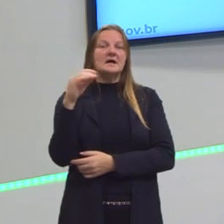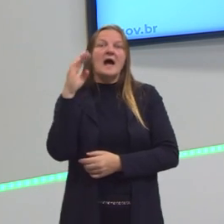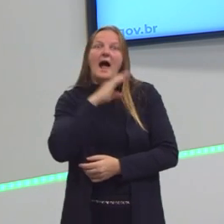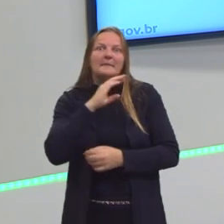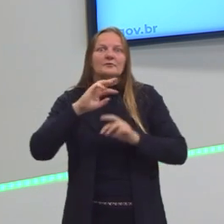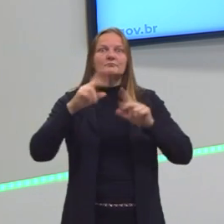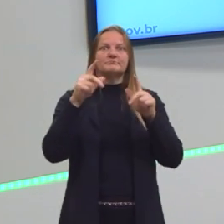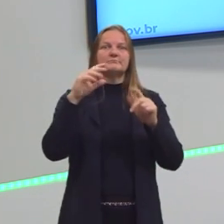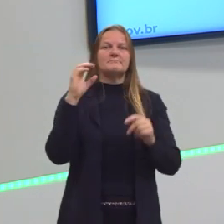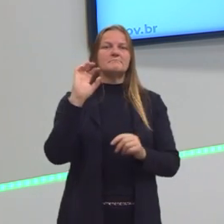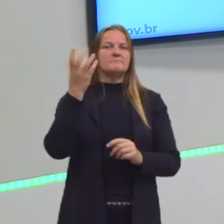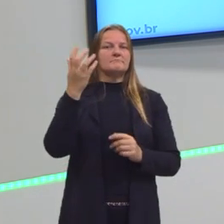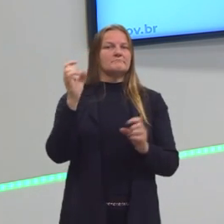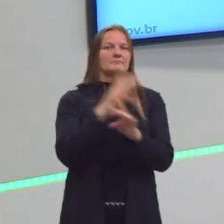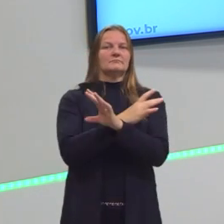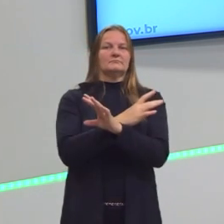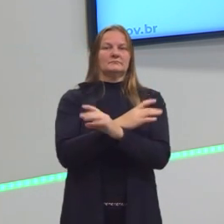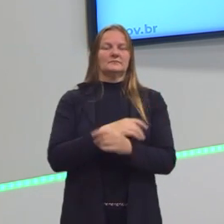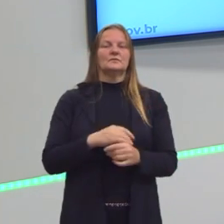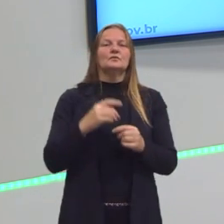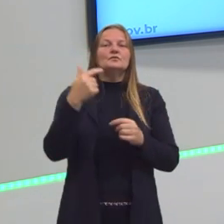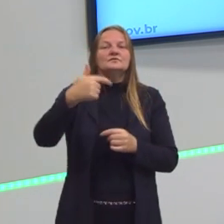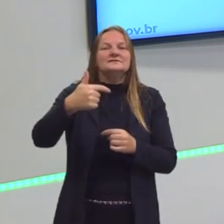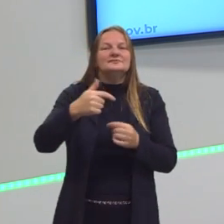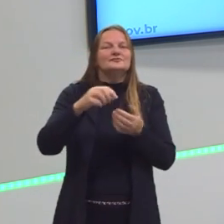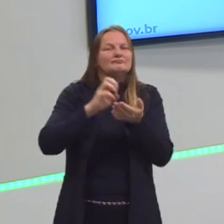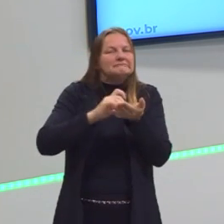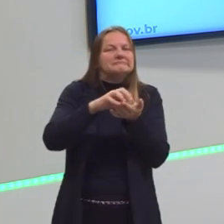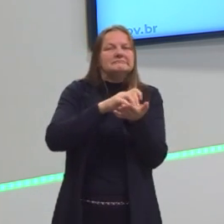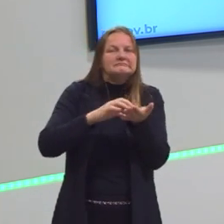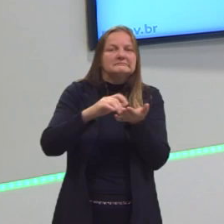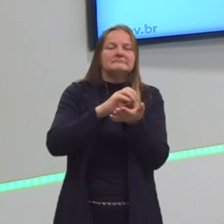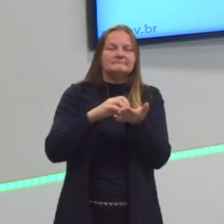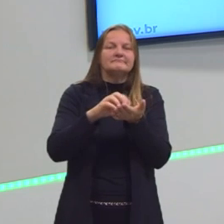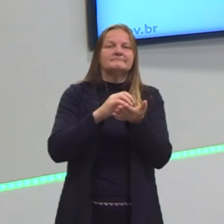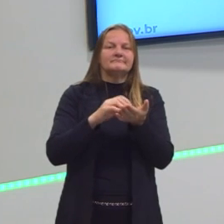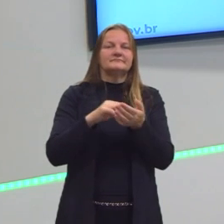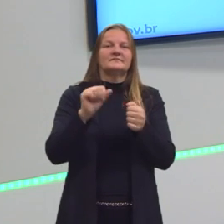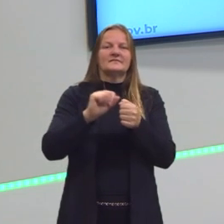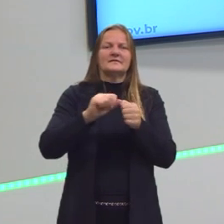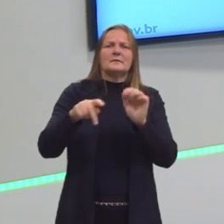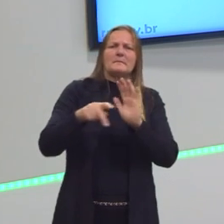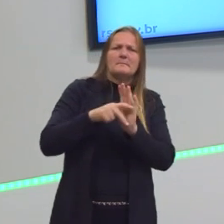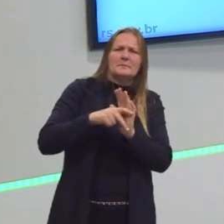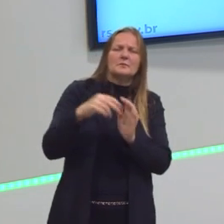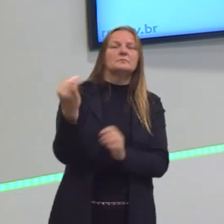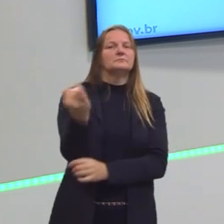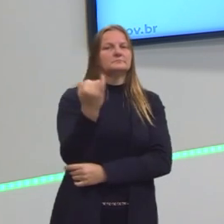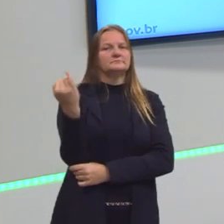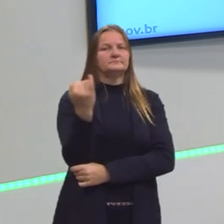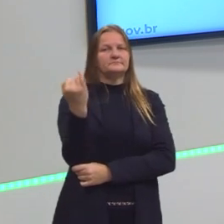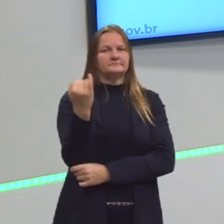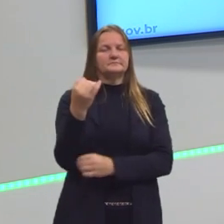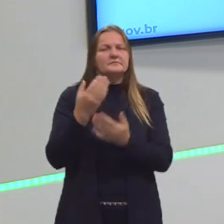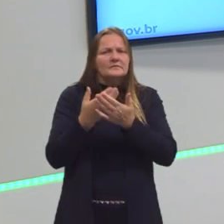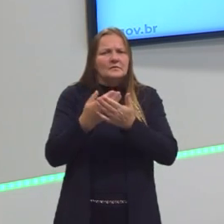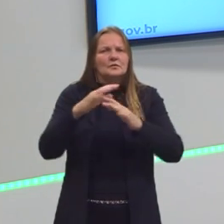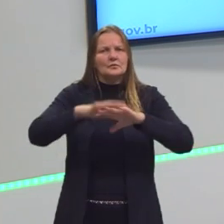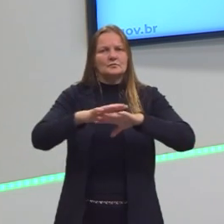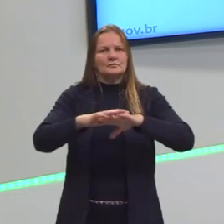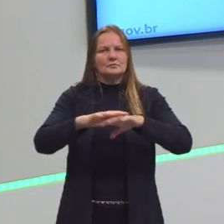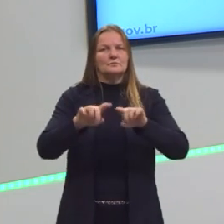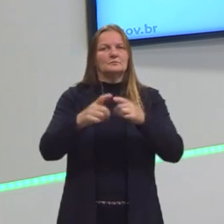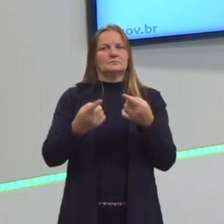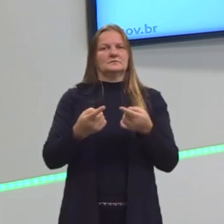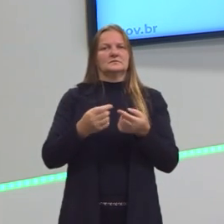mais prático de resolver. Enquanto esse segundo método, embora utilize propriedades super importantes no nosso estudo da matemática,